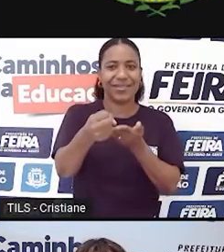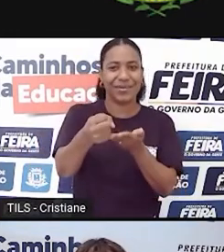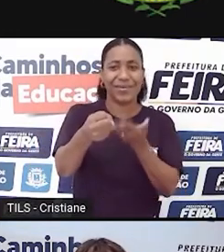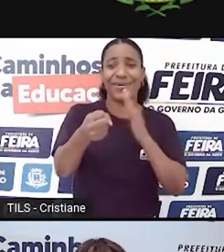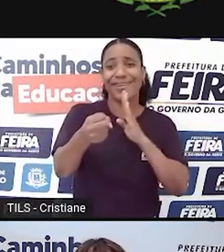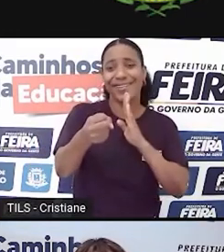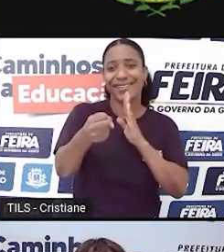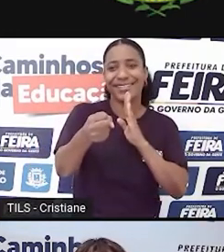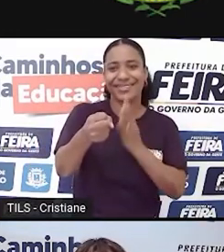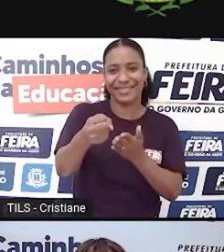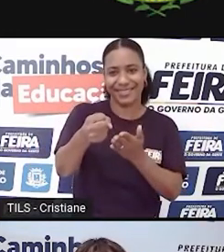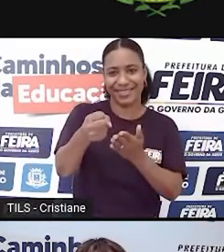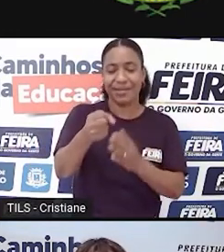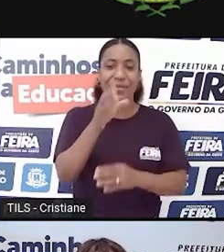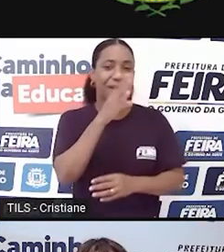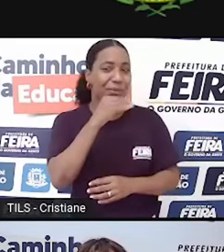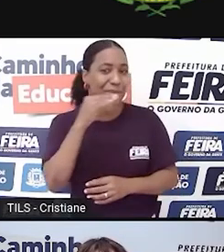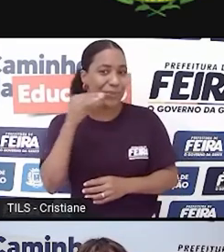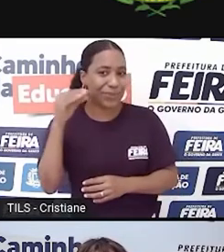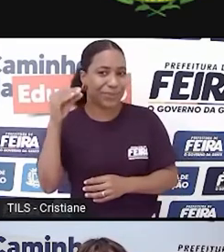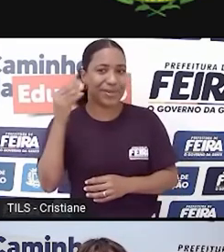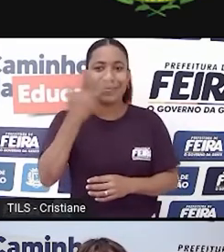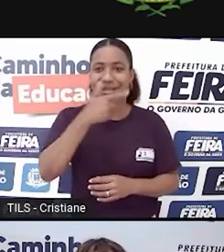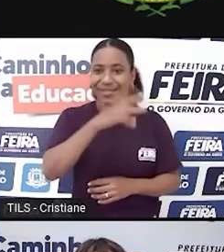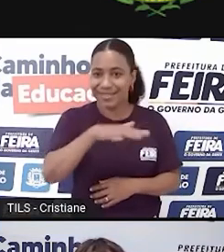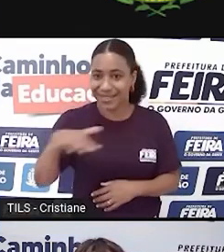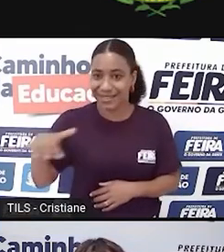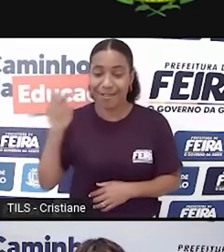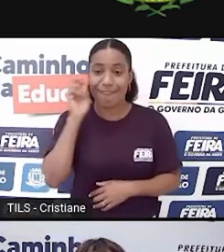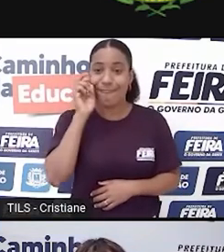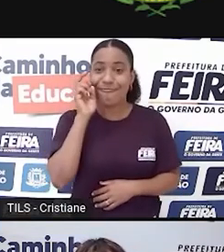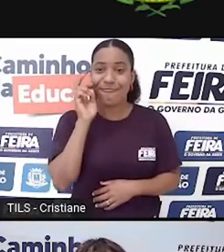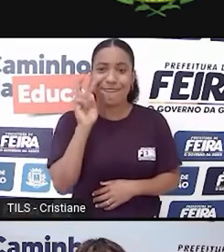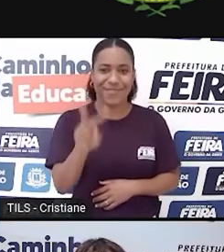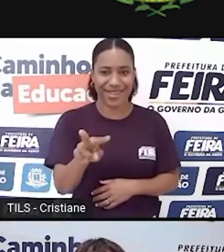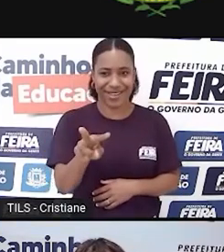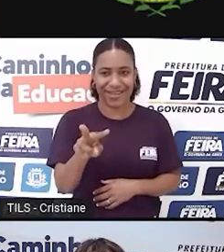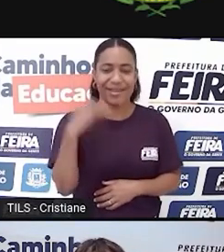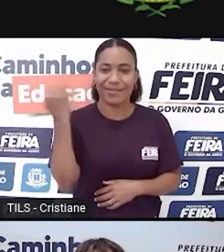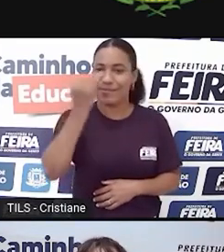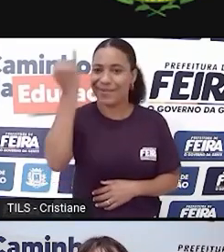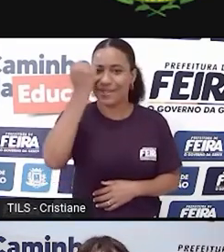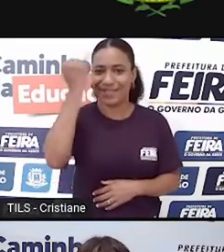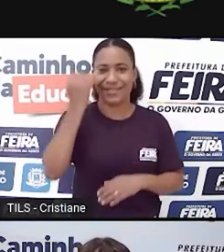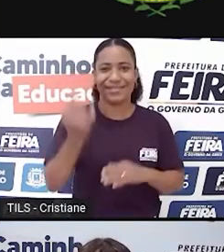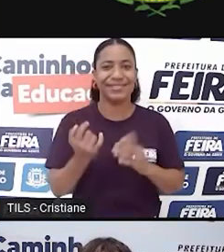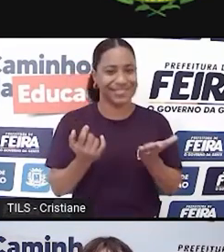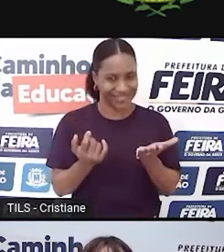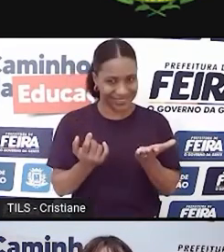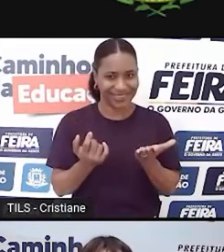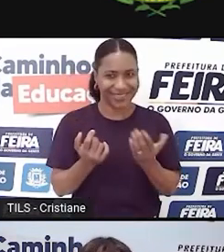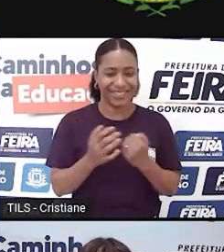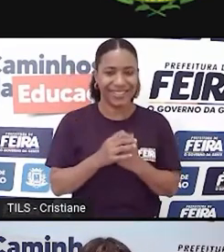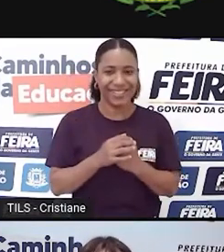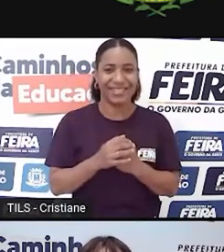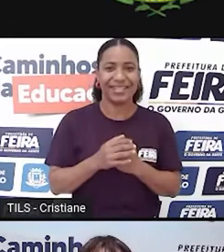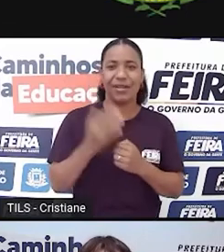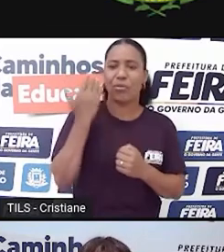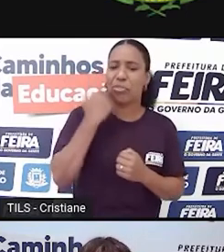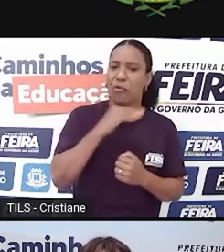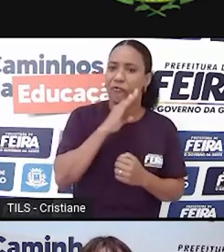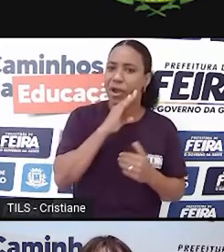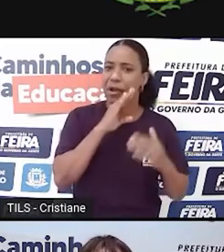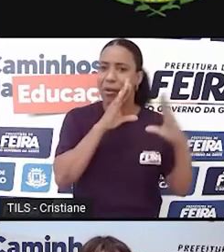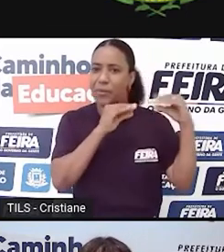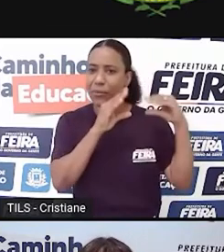adolescente vai se ver naquele poema, né? A gente fala sempre sobre representatividade nos personagens das novelas, dos